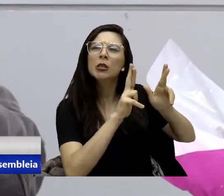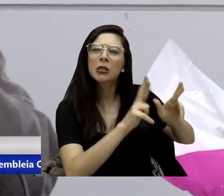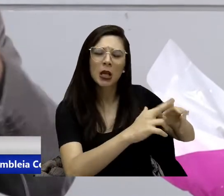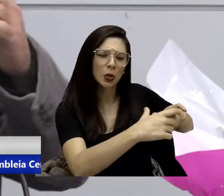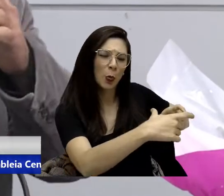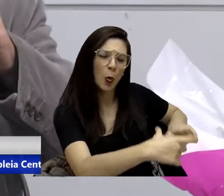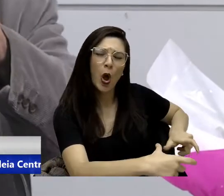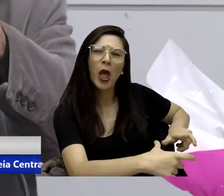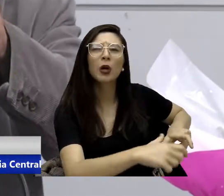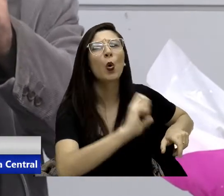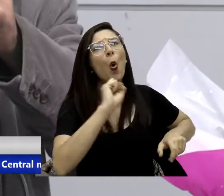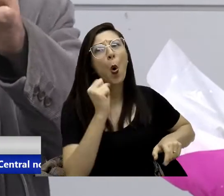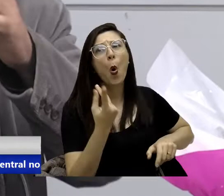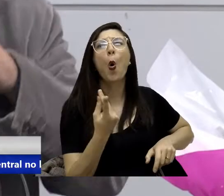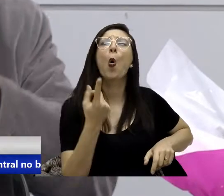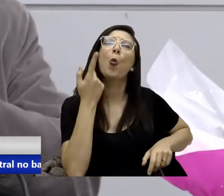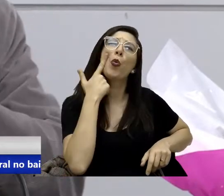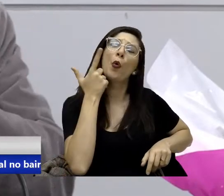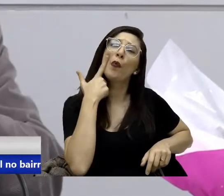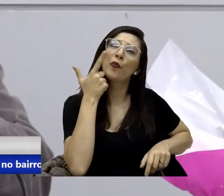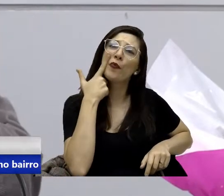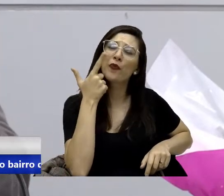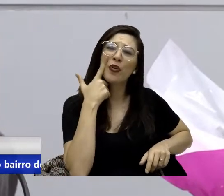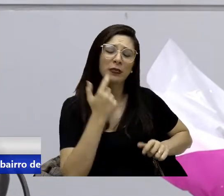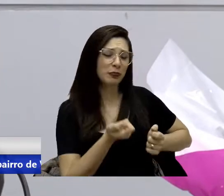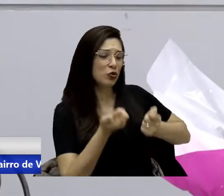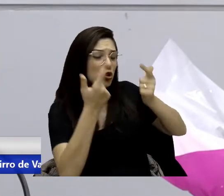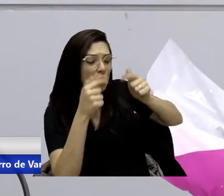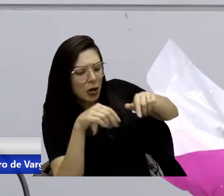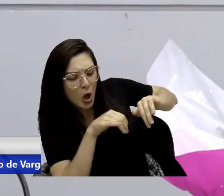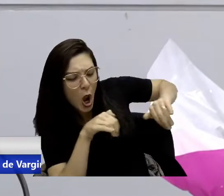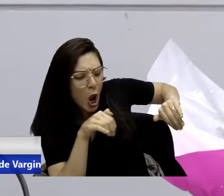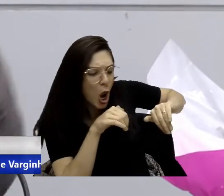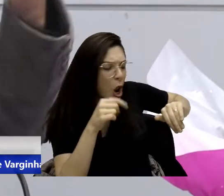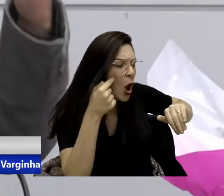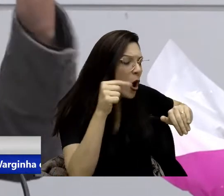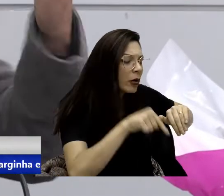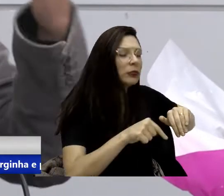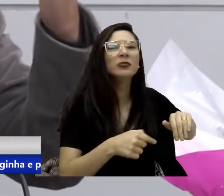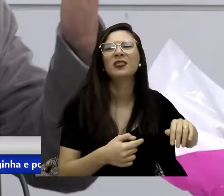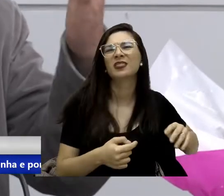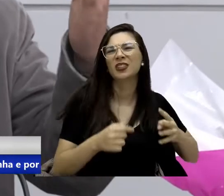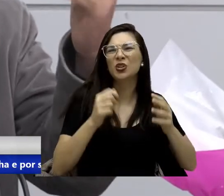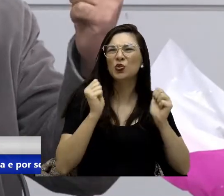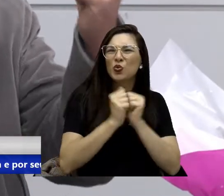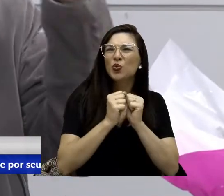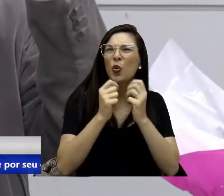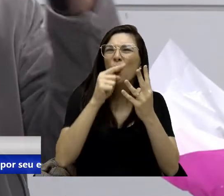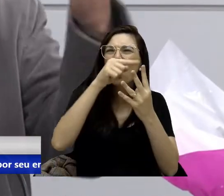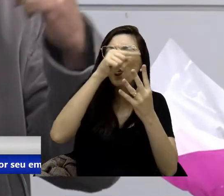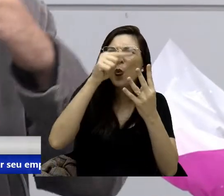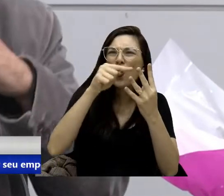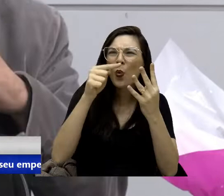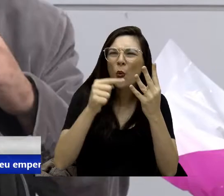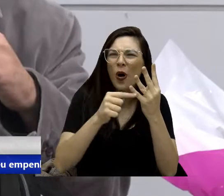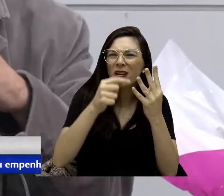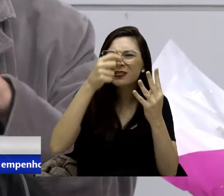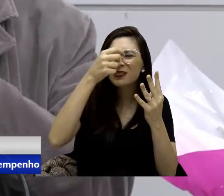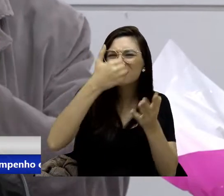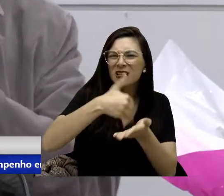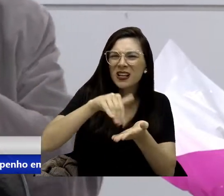vendo algo estranho dentro do bueiro. Quatro secretários e um prefeito.